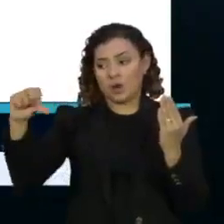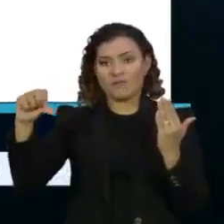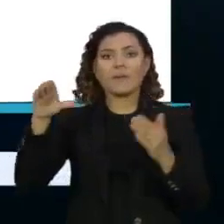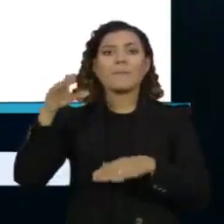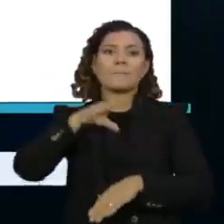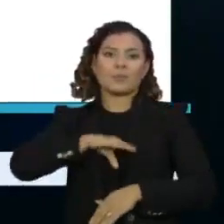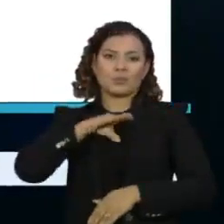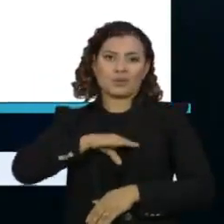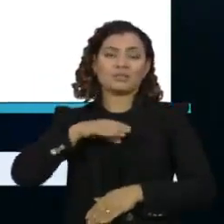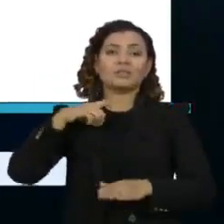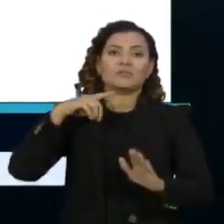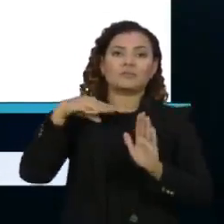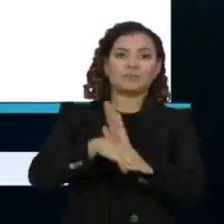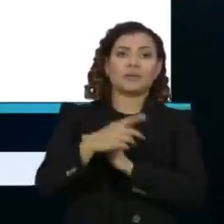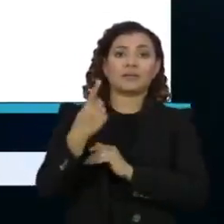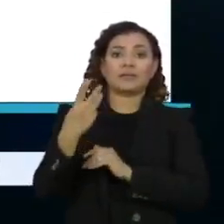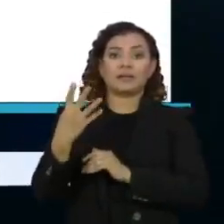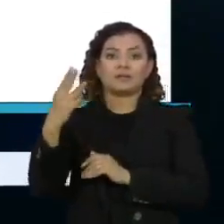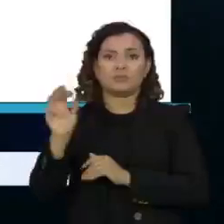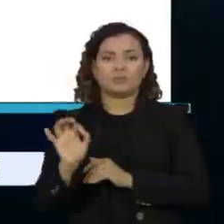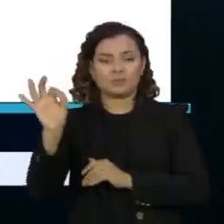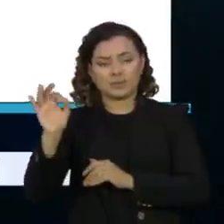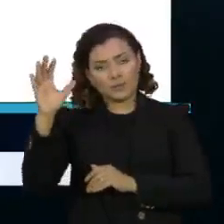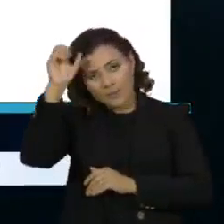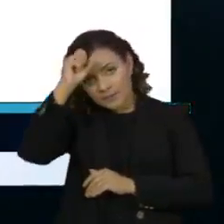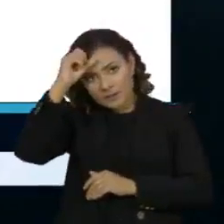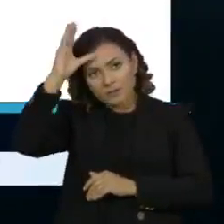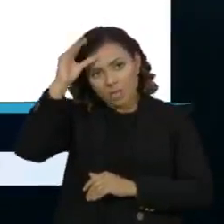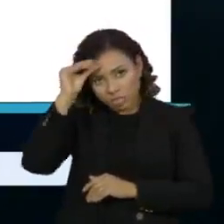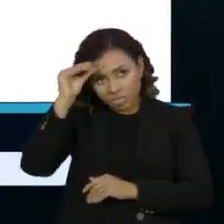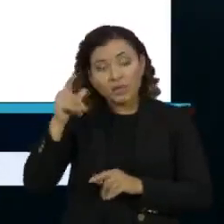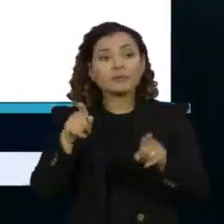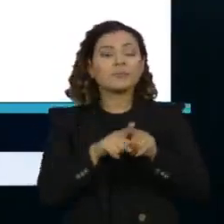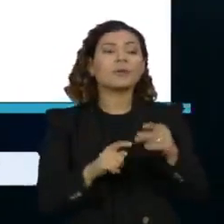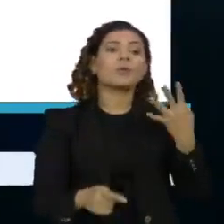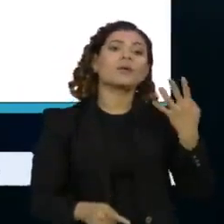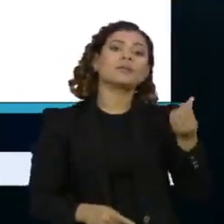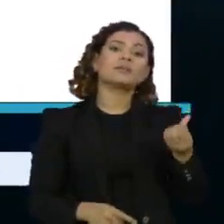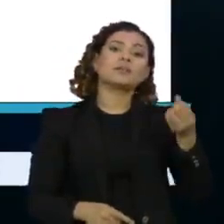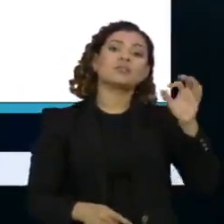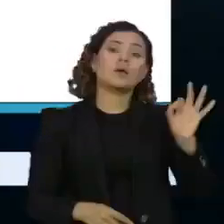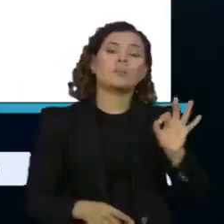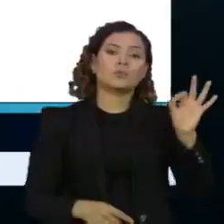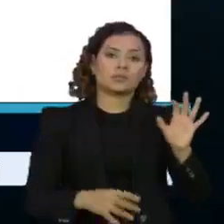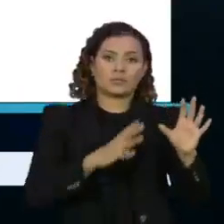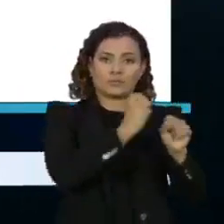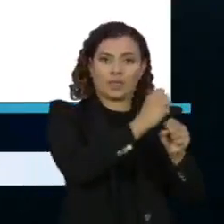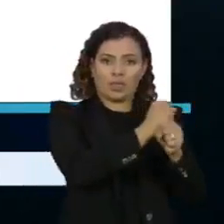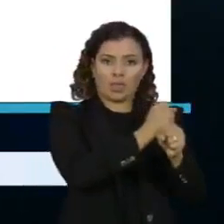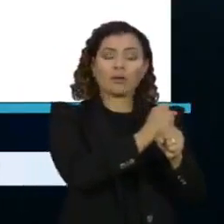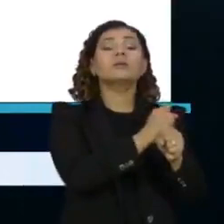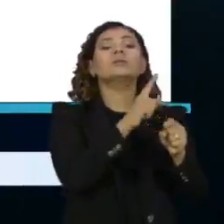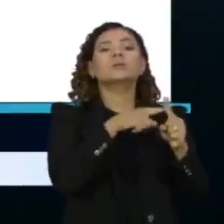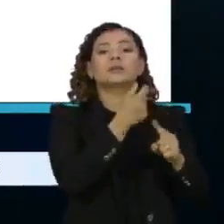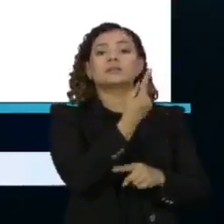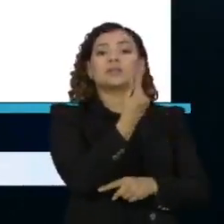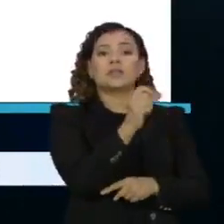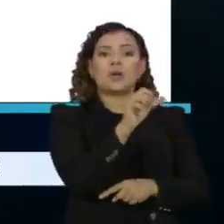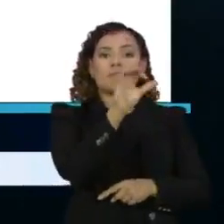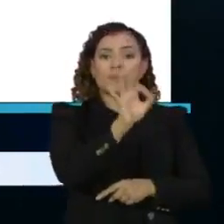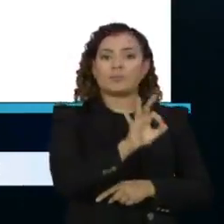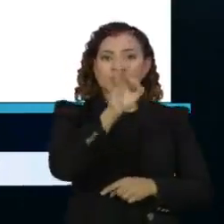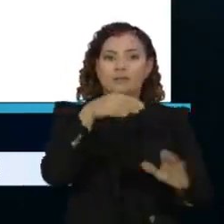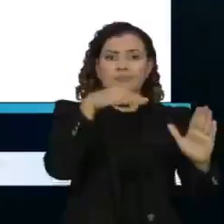com queda de 13% na aprendizagem. E 46 pontos a menos, com queda de 19%